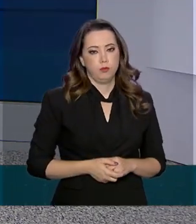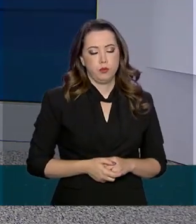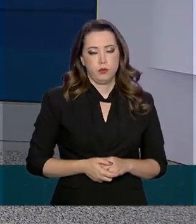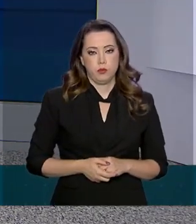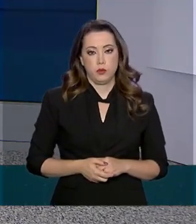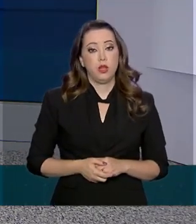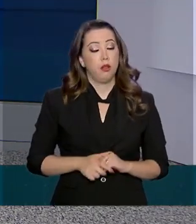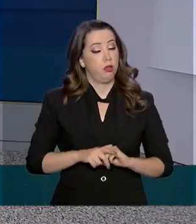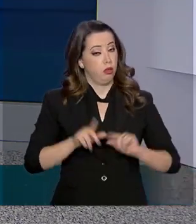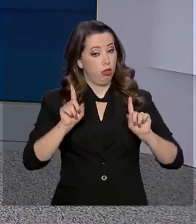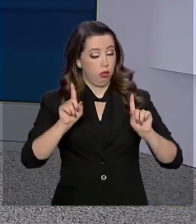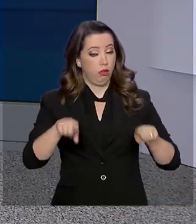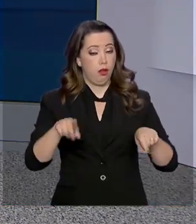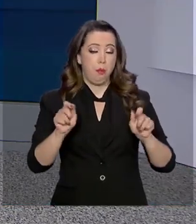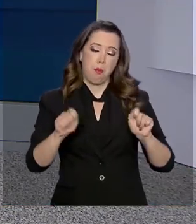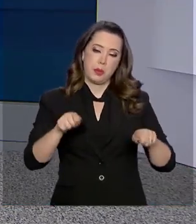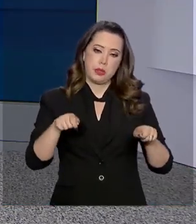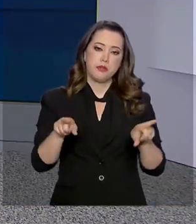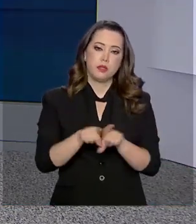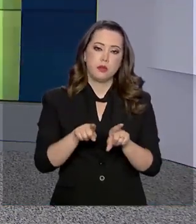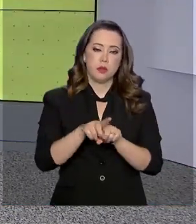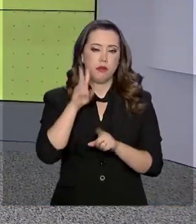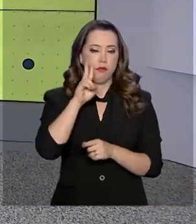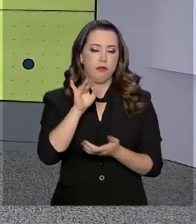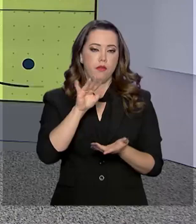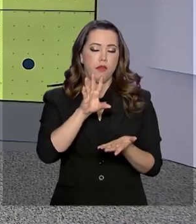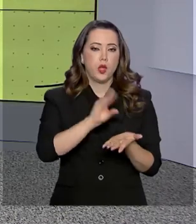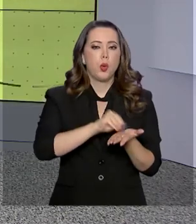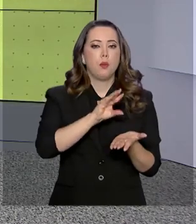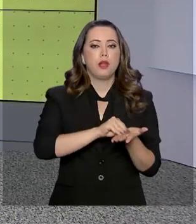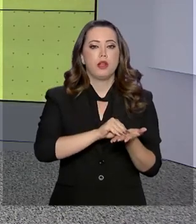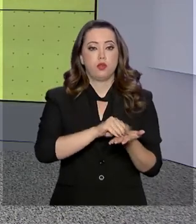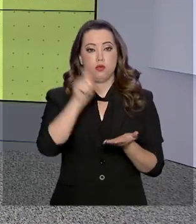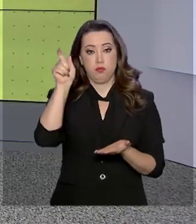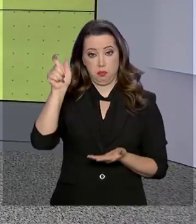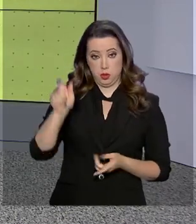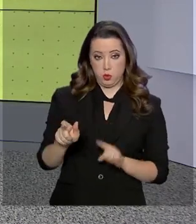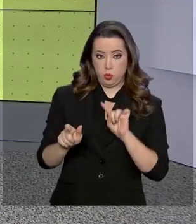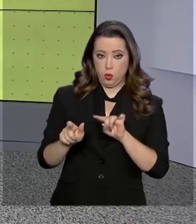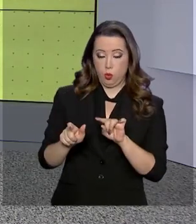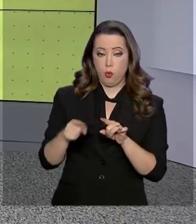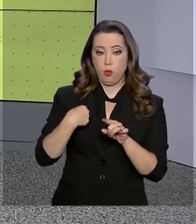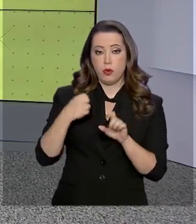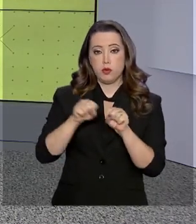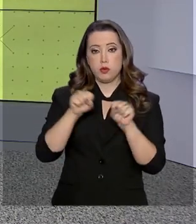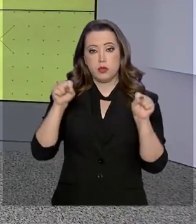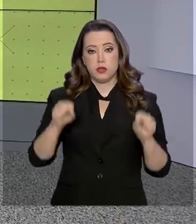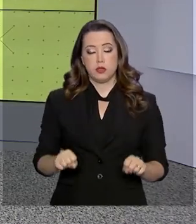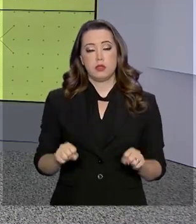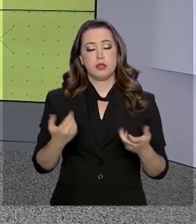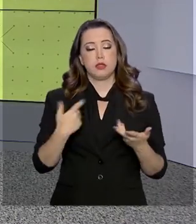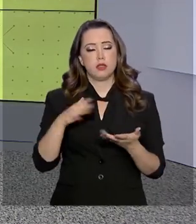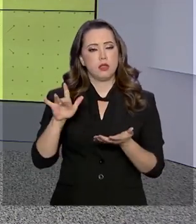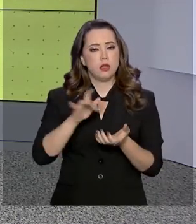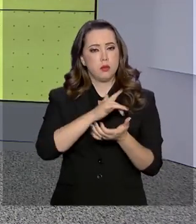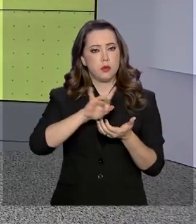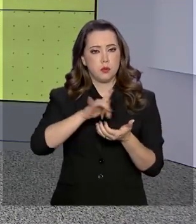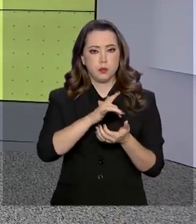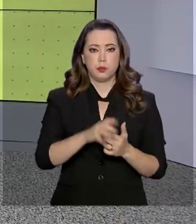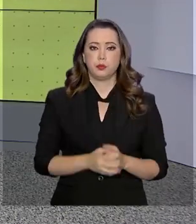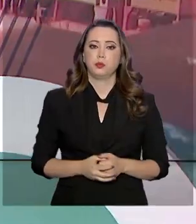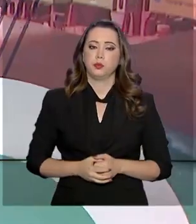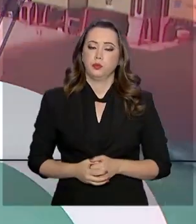146. Também é possível checar pelo aplicativo Pessoa Física, disponível para os sistemas Android e iOS.